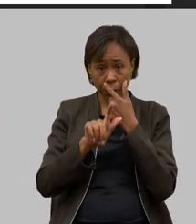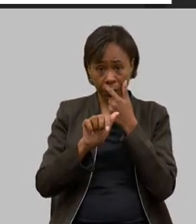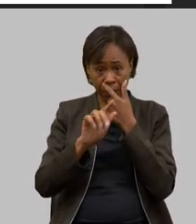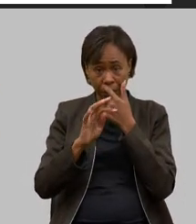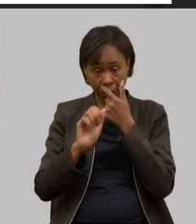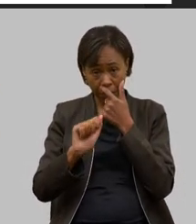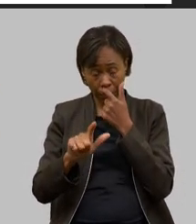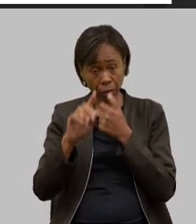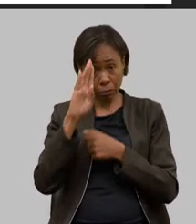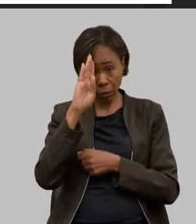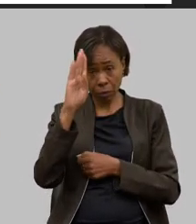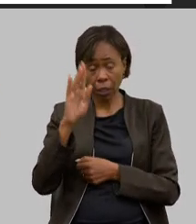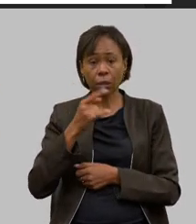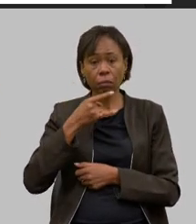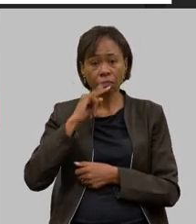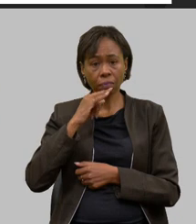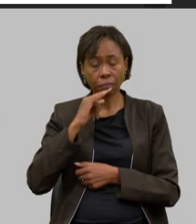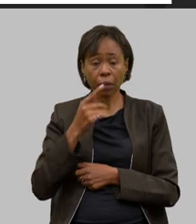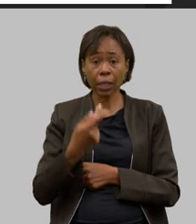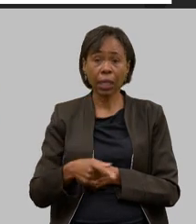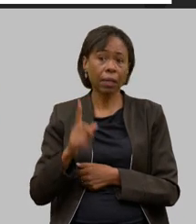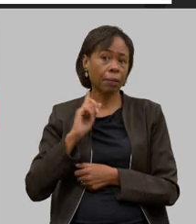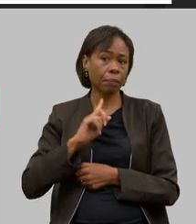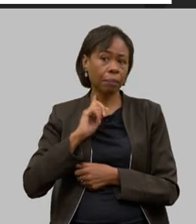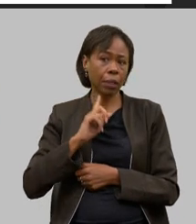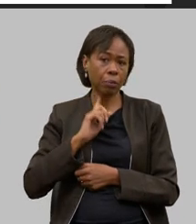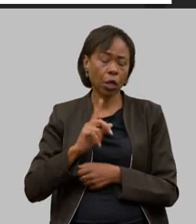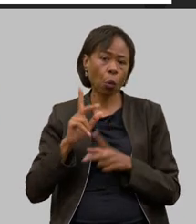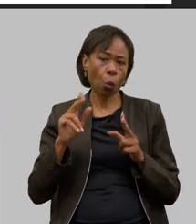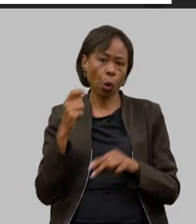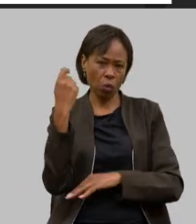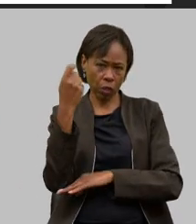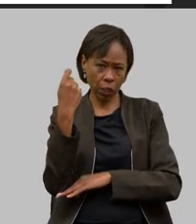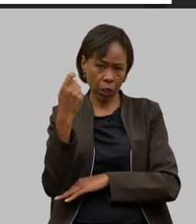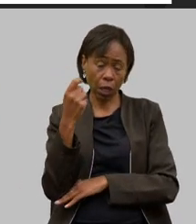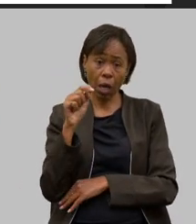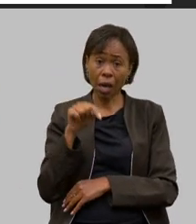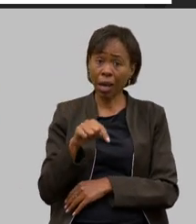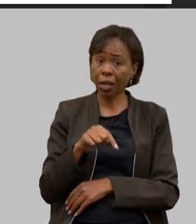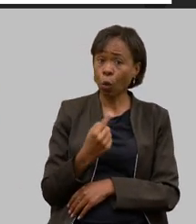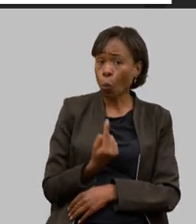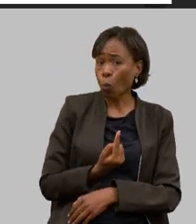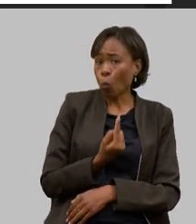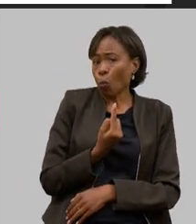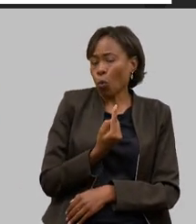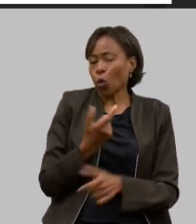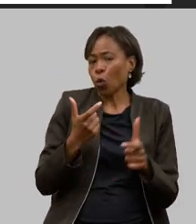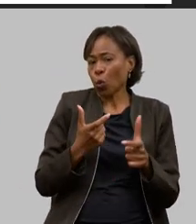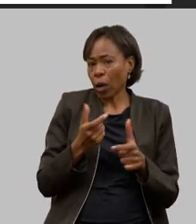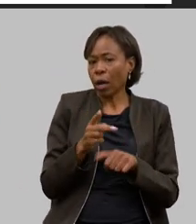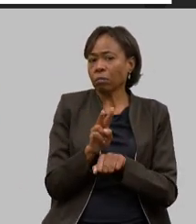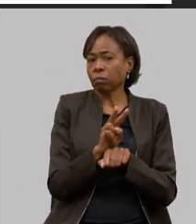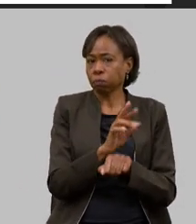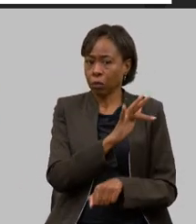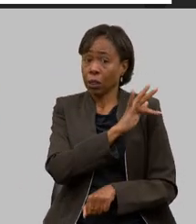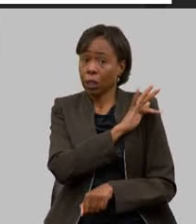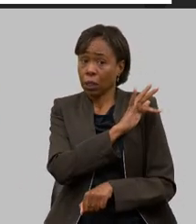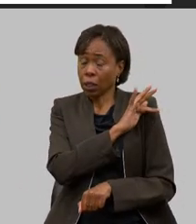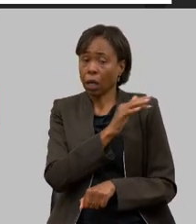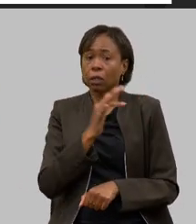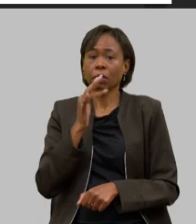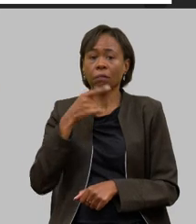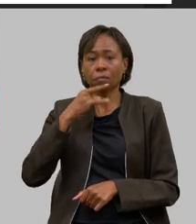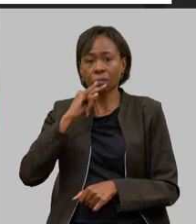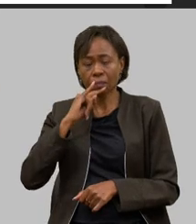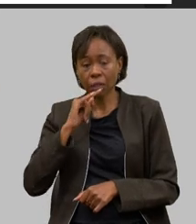cachaça porque Minas Gerais similar ao Rio Grande do Sul é o único estado que tem fiscalizado a inspeção de bebida Rio Grande